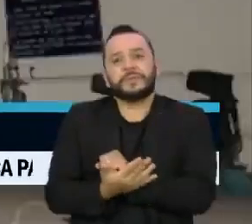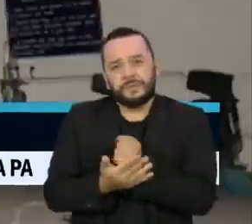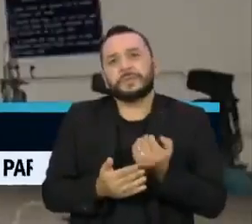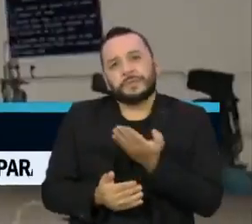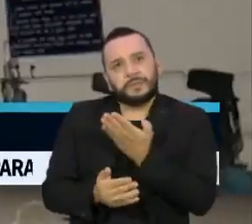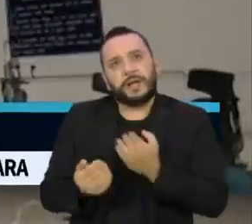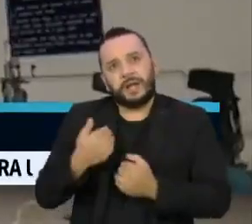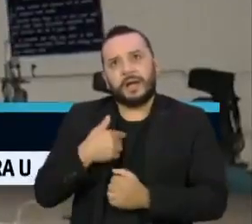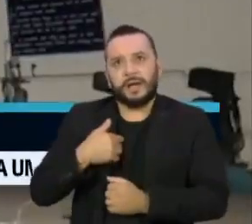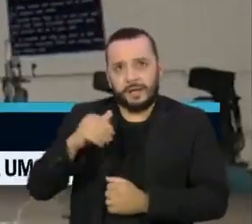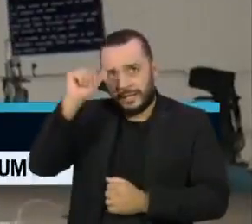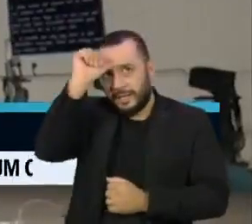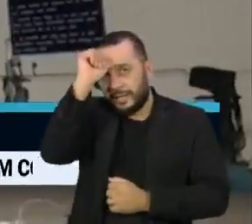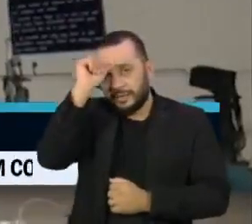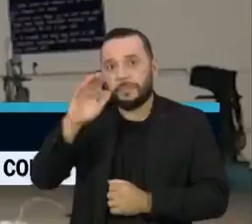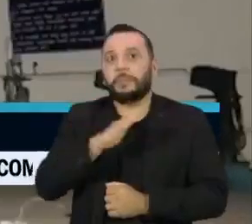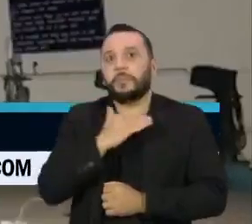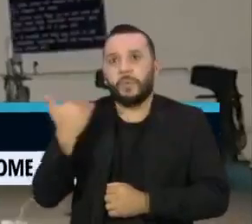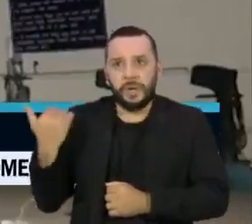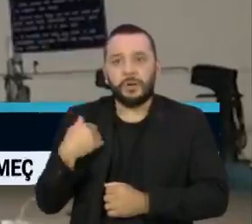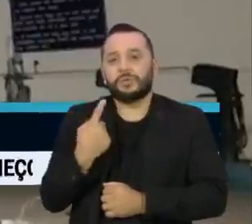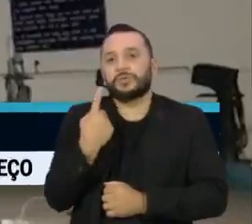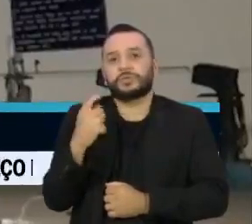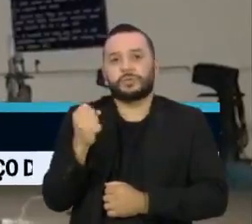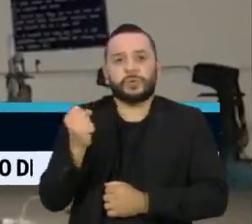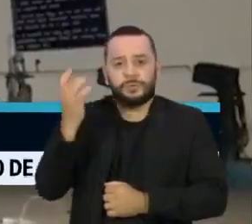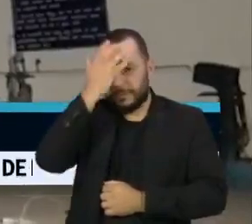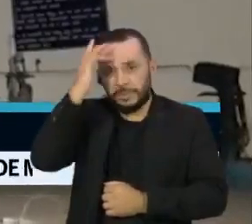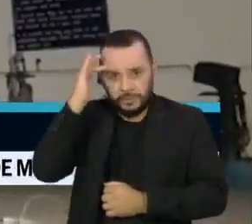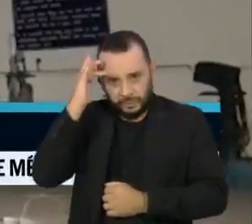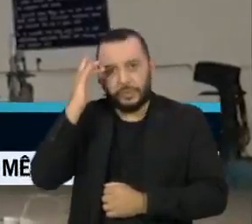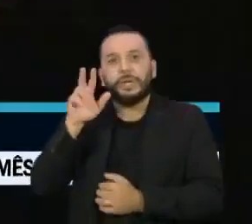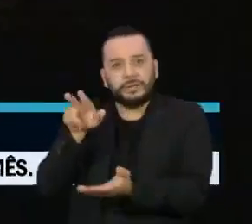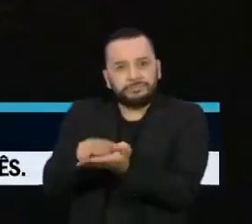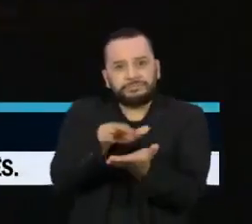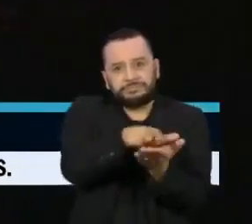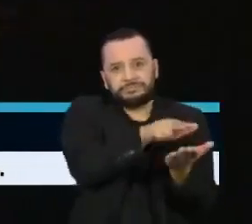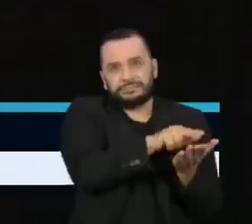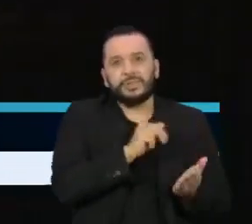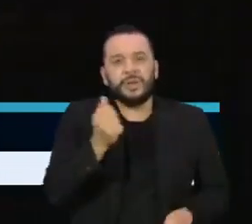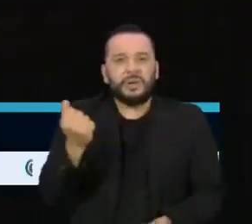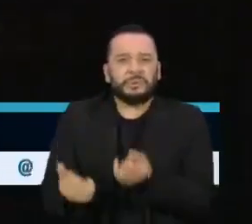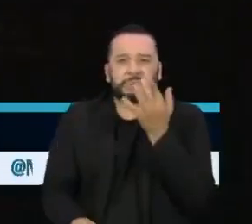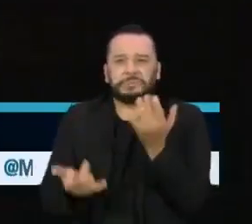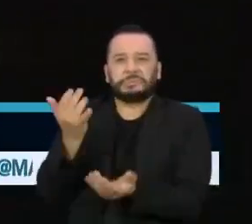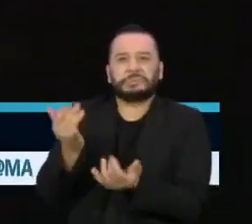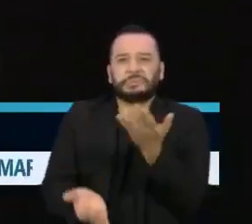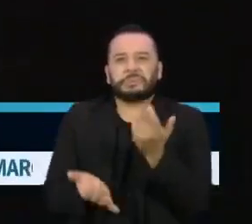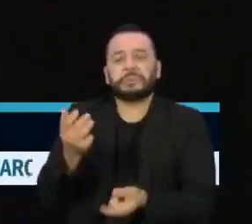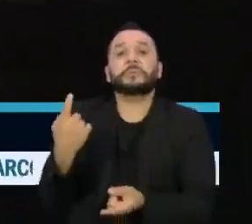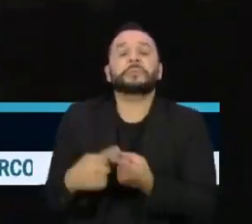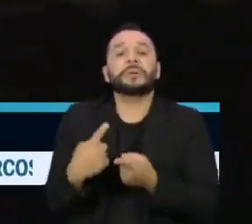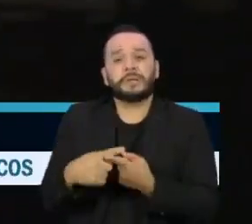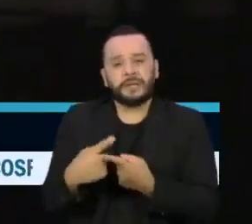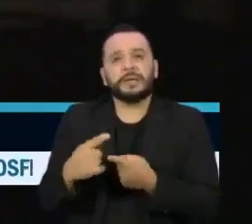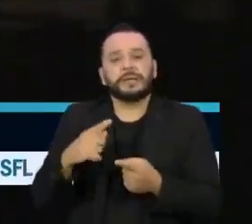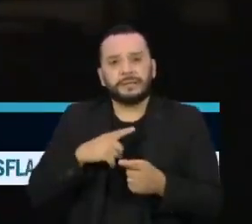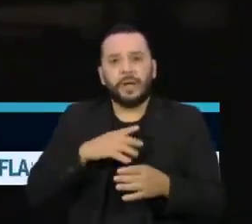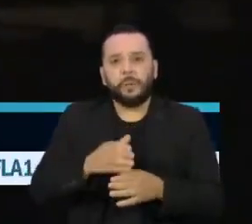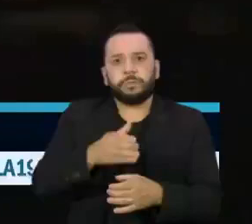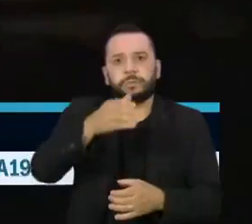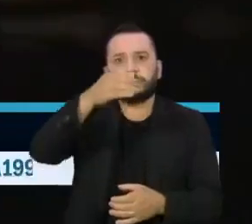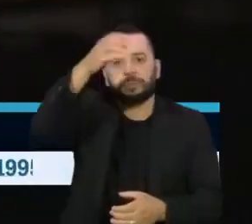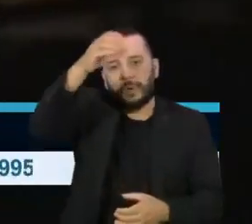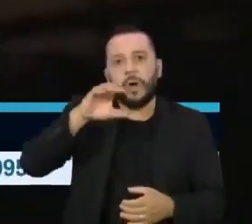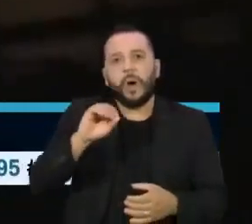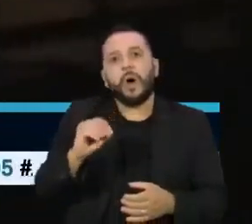país, matou pelo menos 18 pacientes que estavam internados. O fogo teria começado com o vazamento de um cilindro